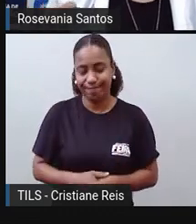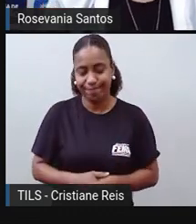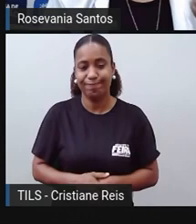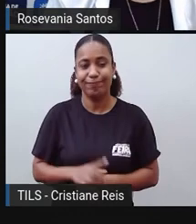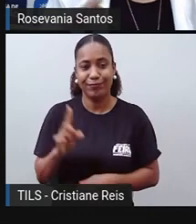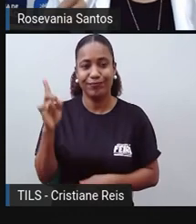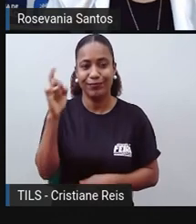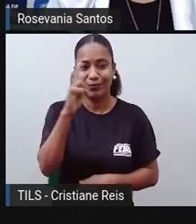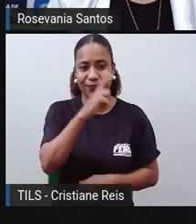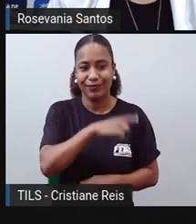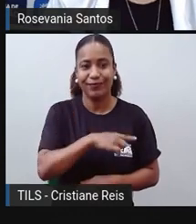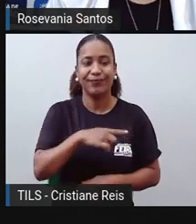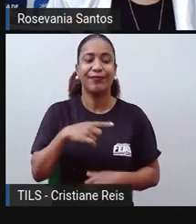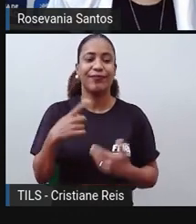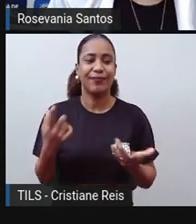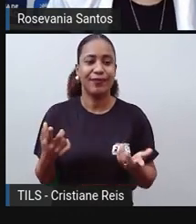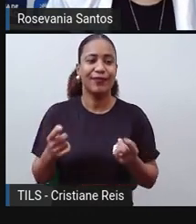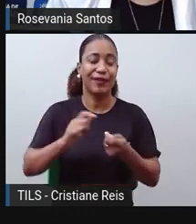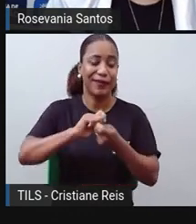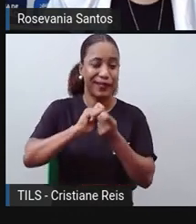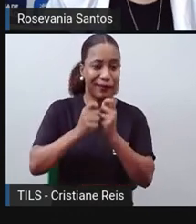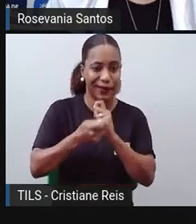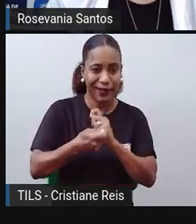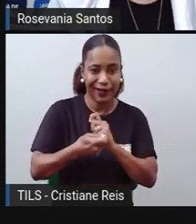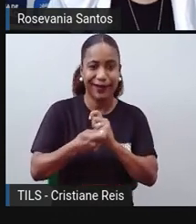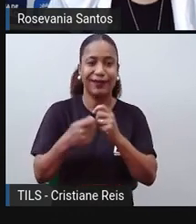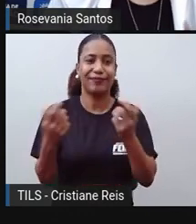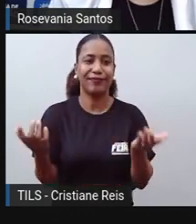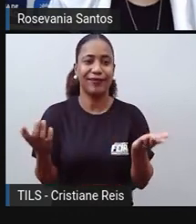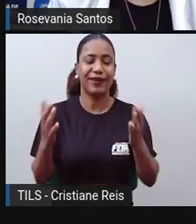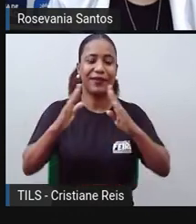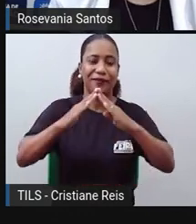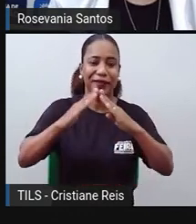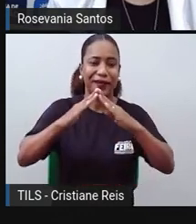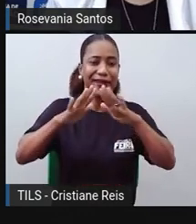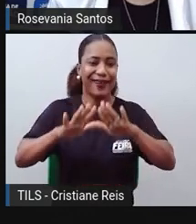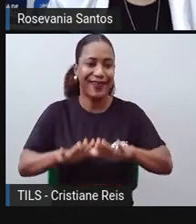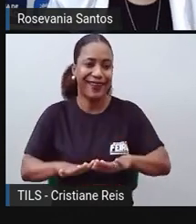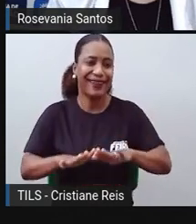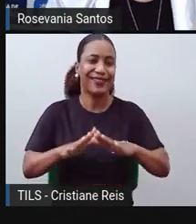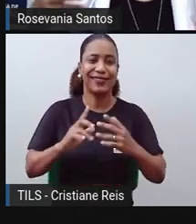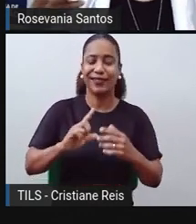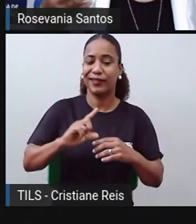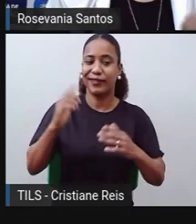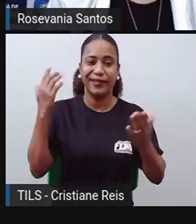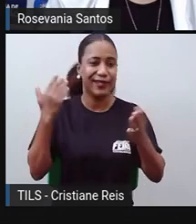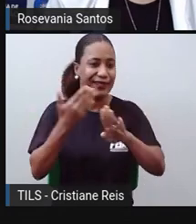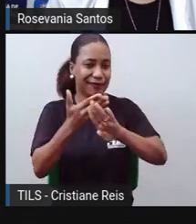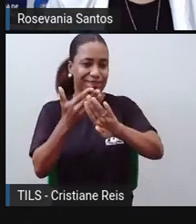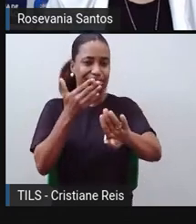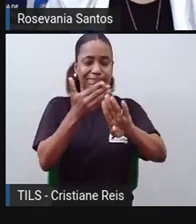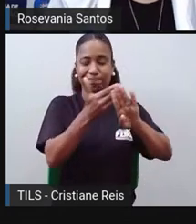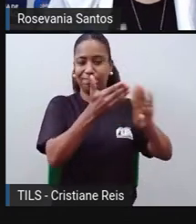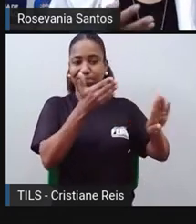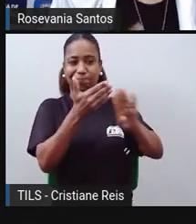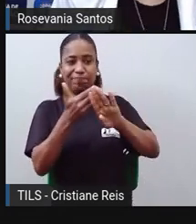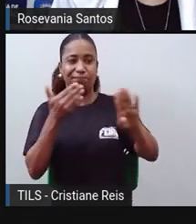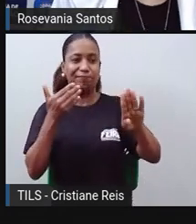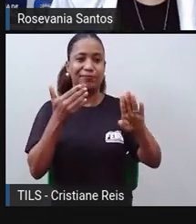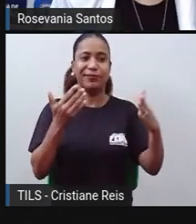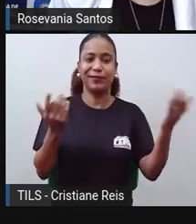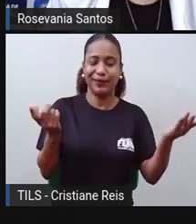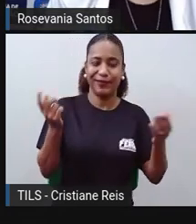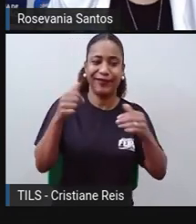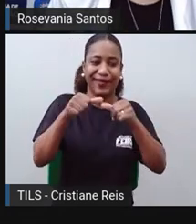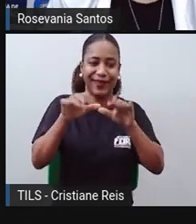teve que se adaptar a muitas coisas, a ficar em casa sem poder sair, a estudar pelo celular, a